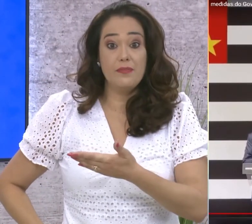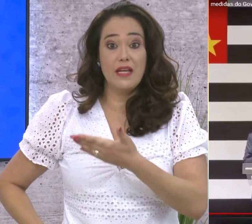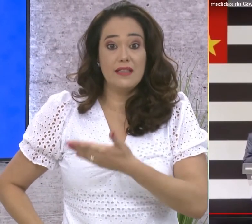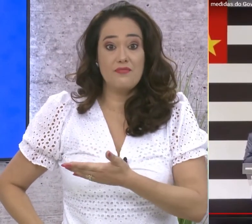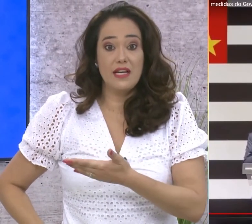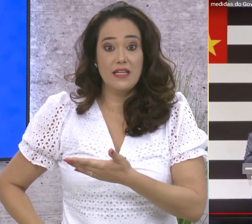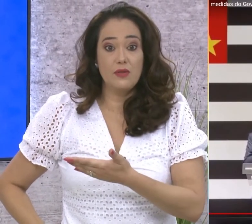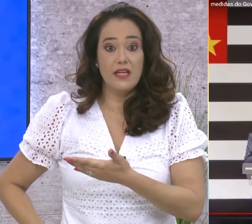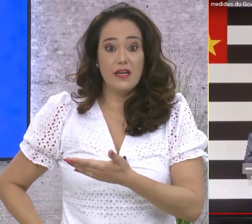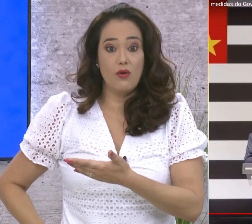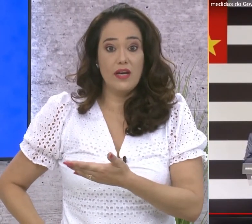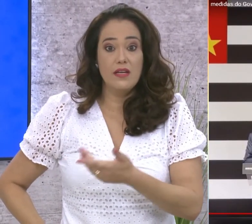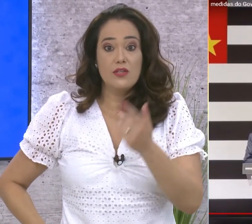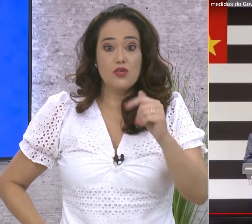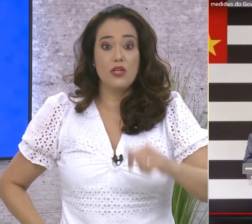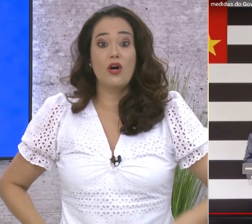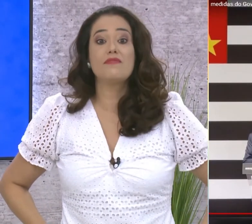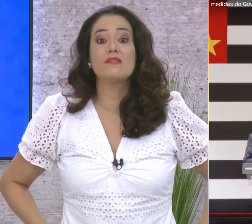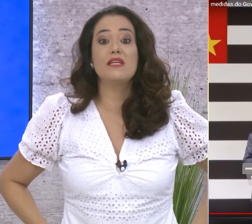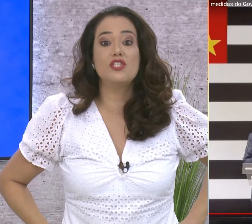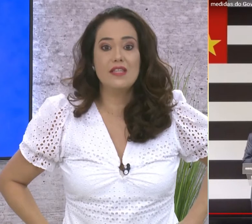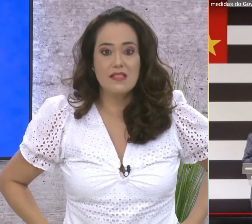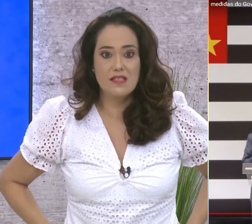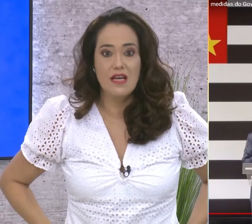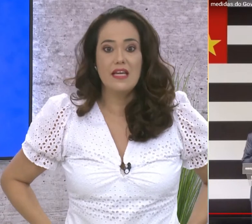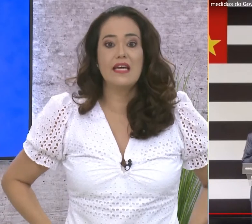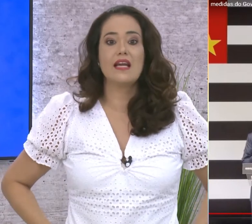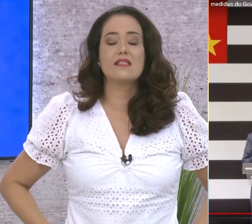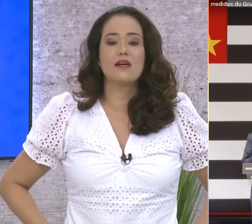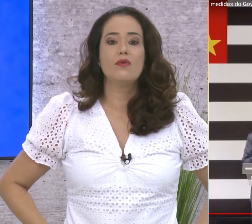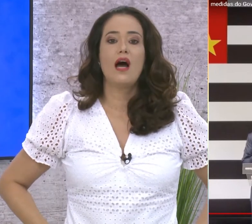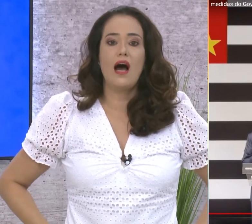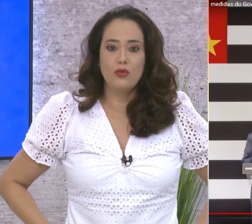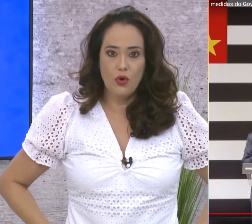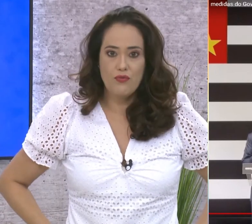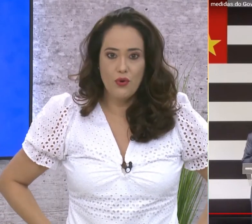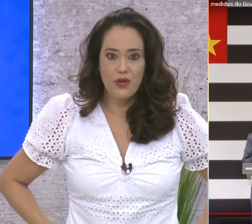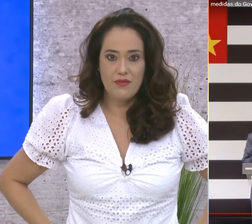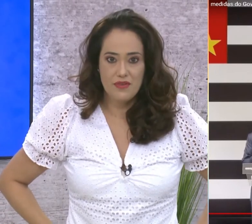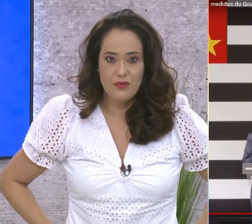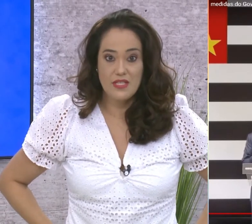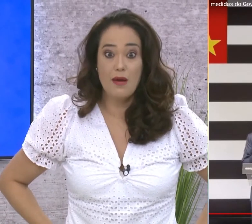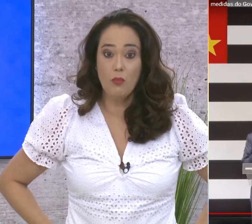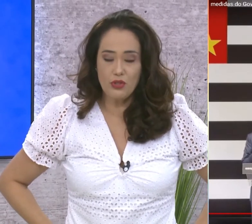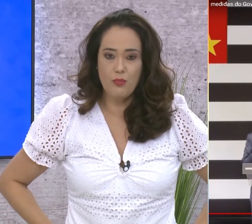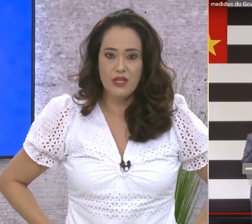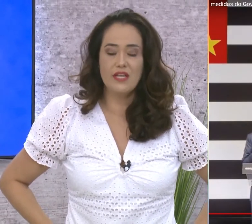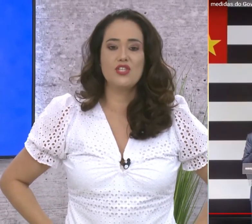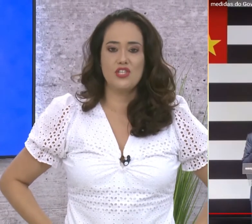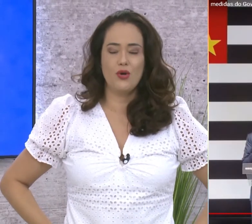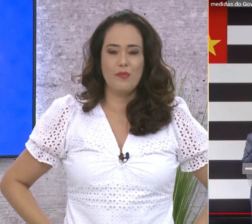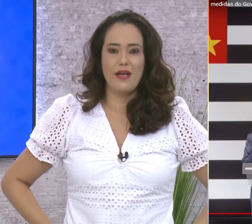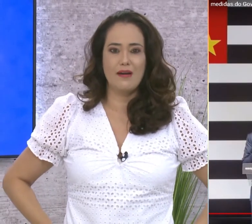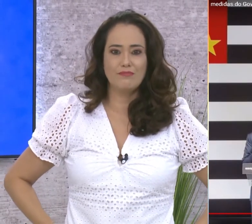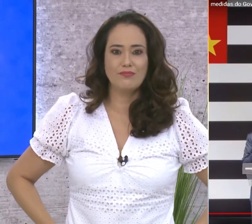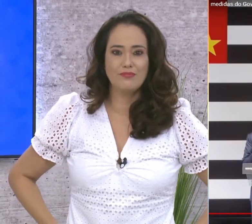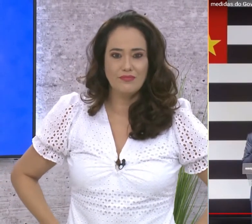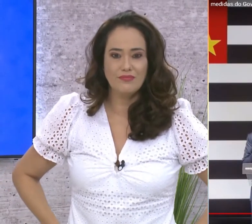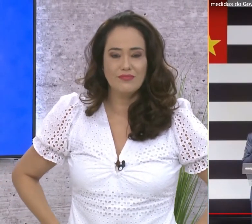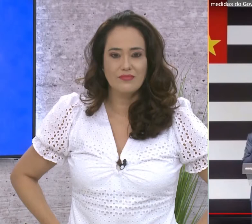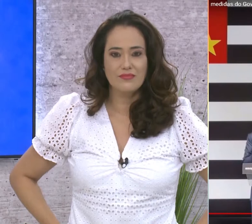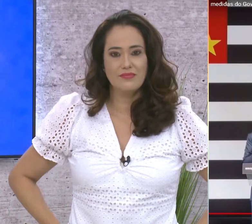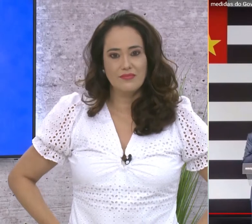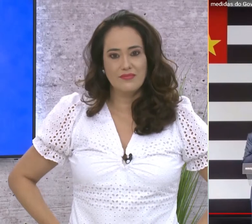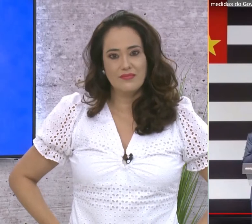vivo pelas emissoras de televisão que estão transmitindo essa coletiva. Em relação ao novo coronavírus. O resultado do meu exame do hospital Albert